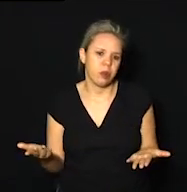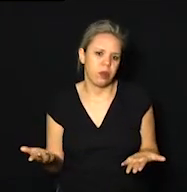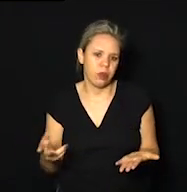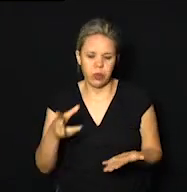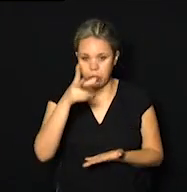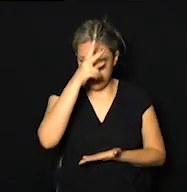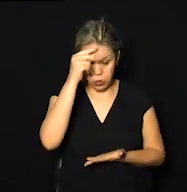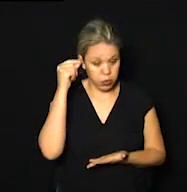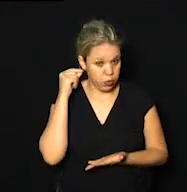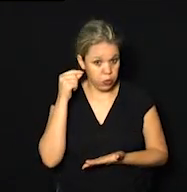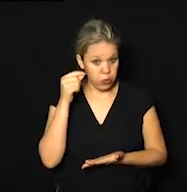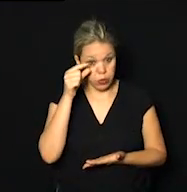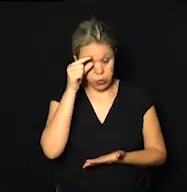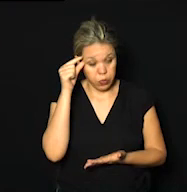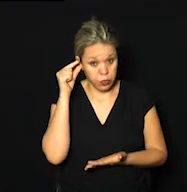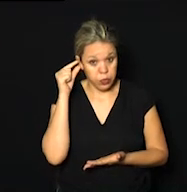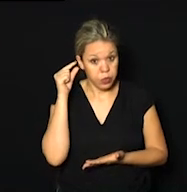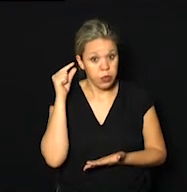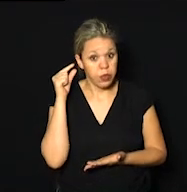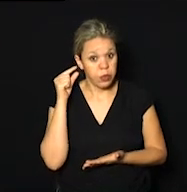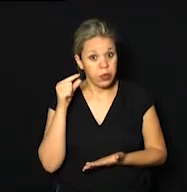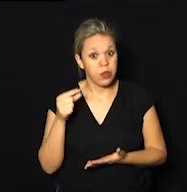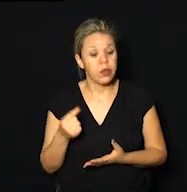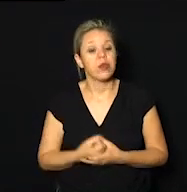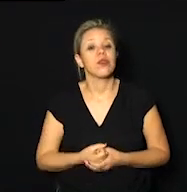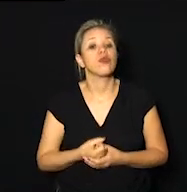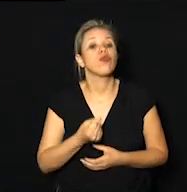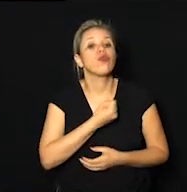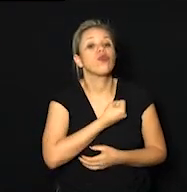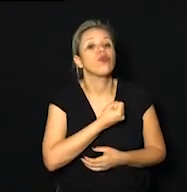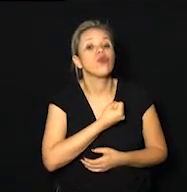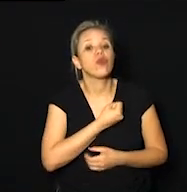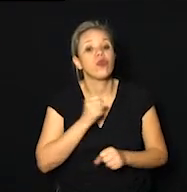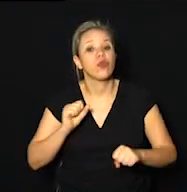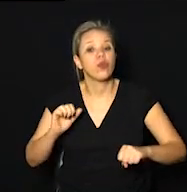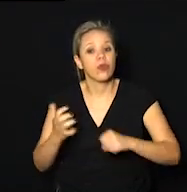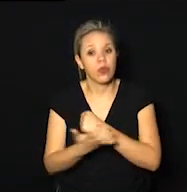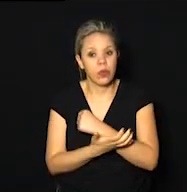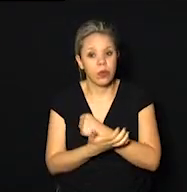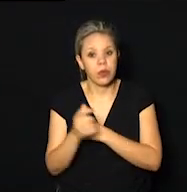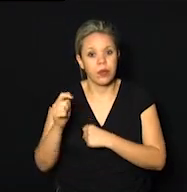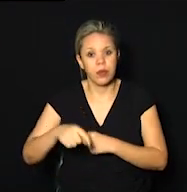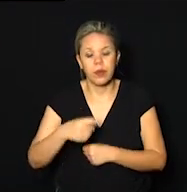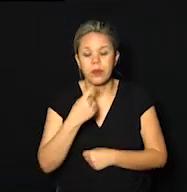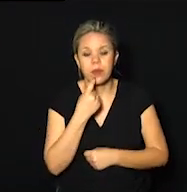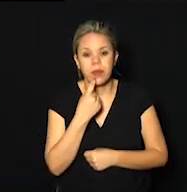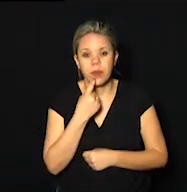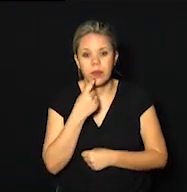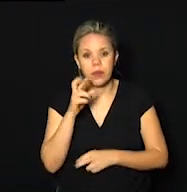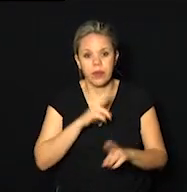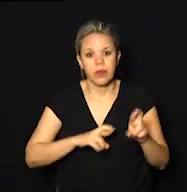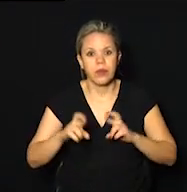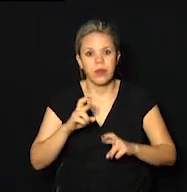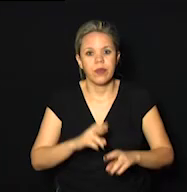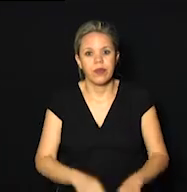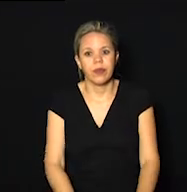prefeito Jonas Donizete atualizou o número do coronavírus aqui em Campinas. Vamos conferir.